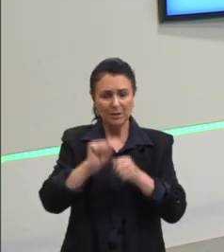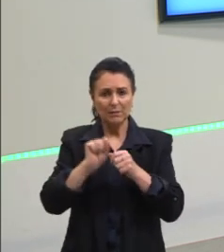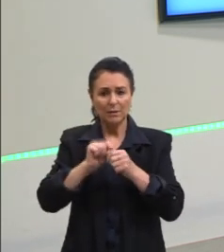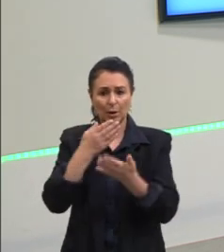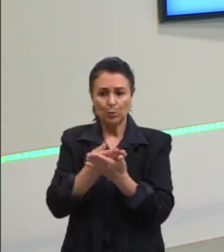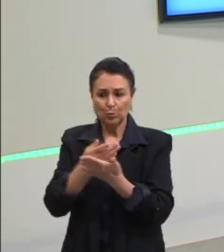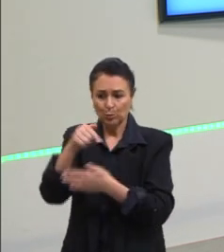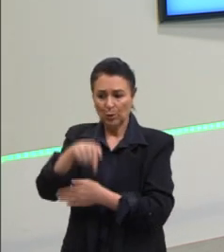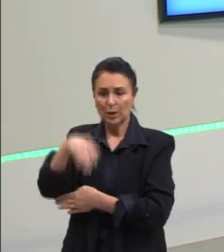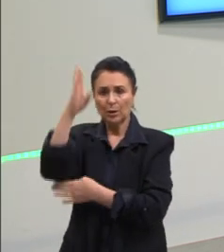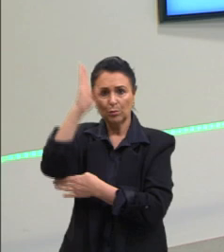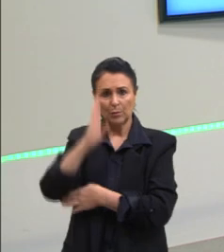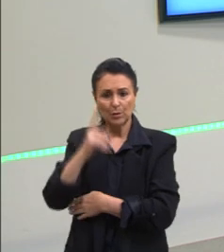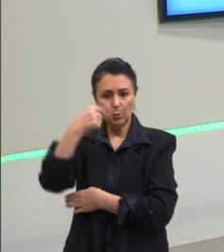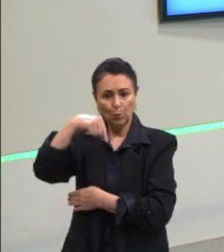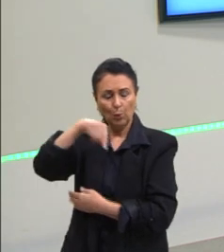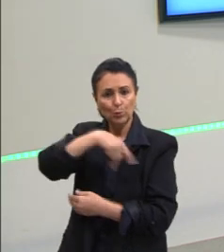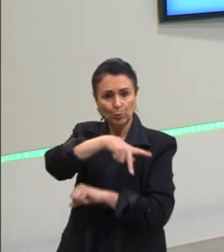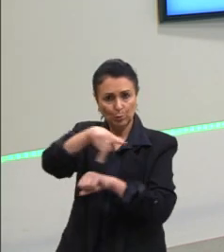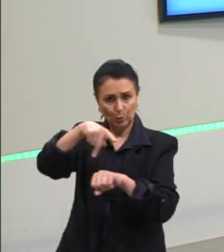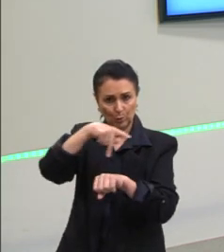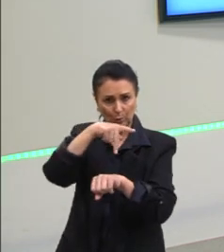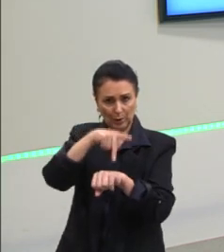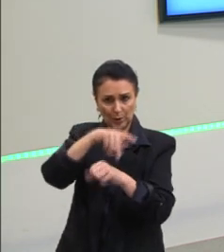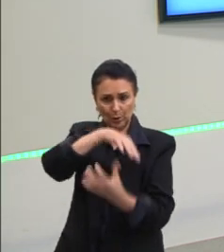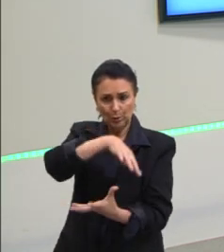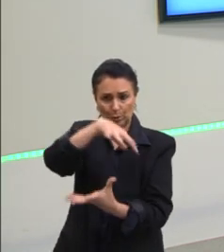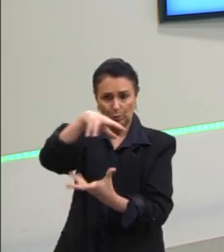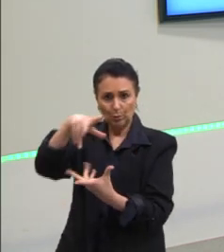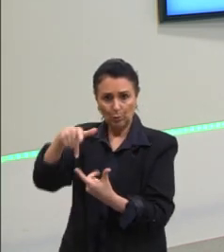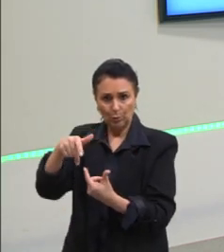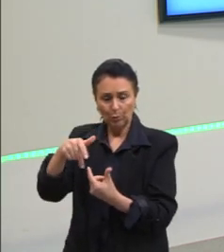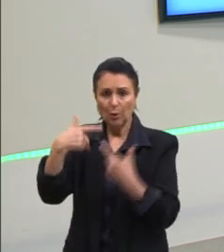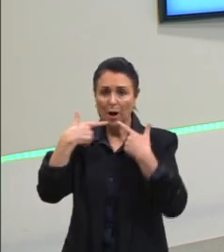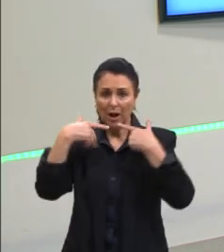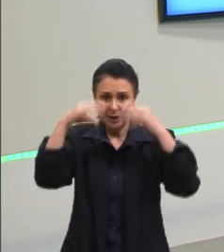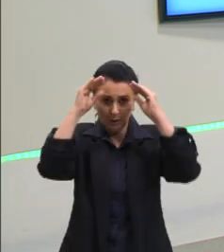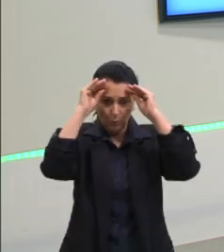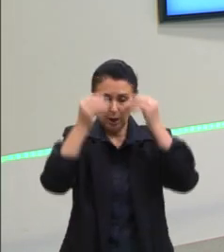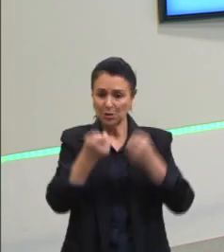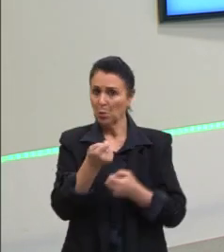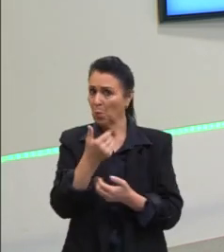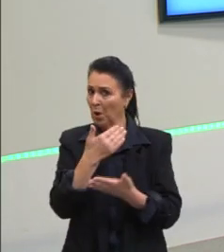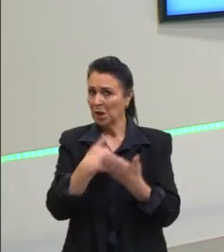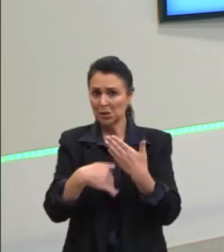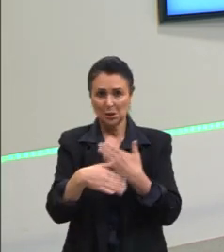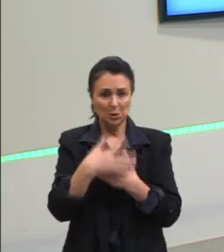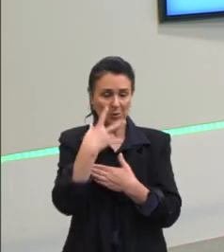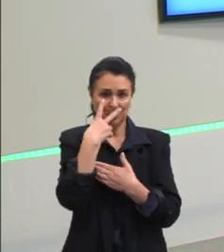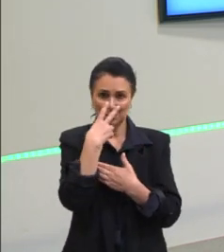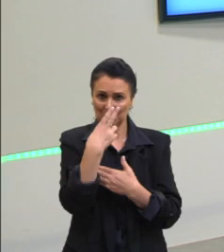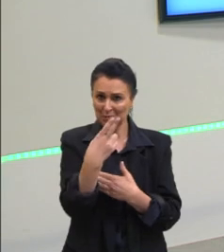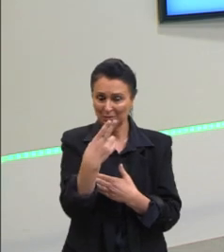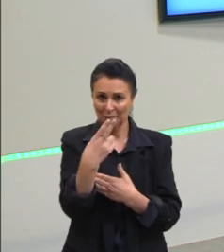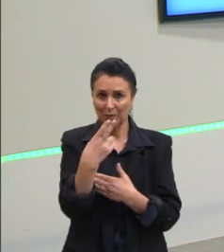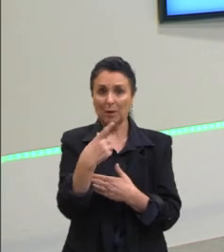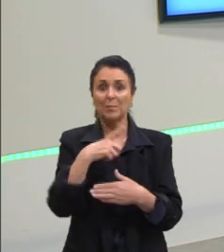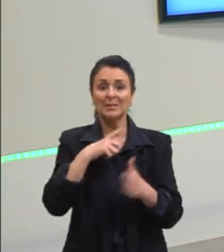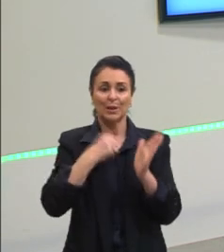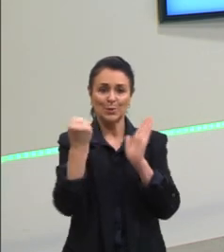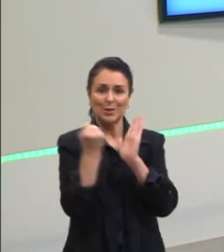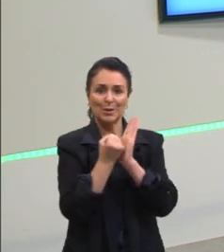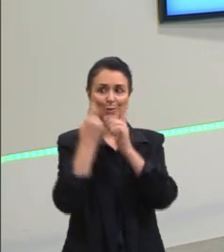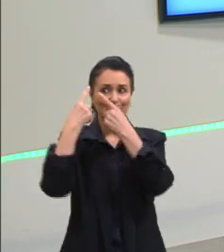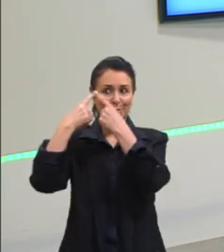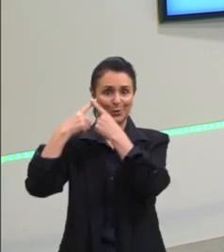ou irem para o exterior, vai ser uma linguagem praticamente igual, correto? Então, já citei os símbolos lógicos, dando